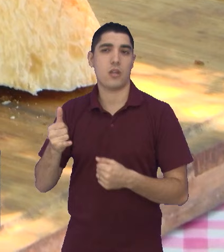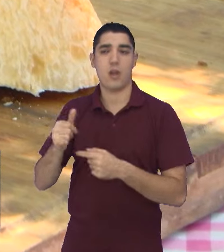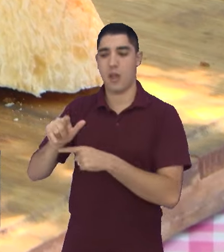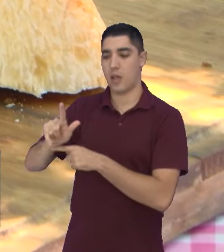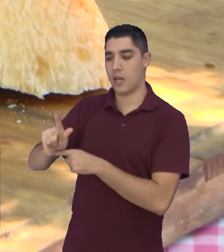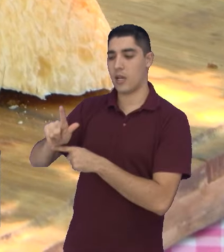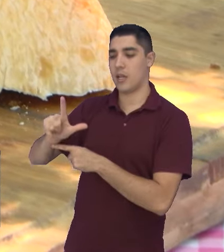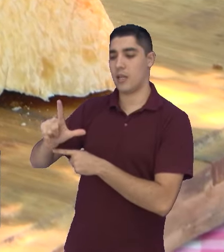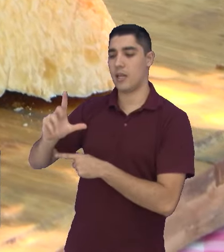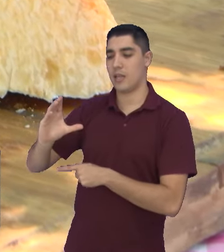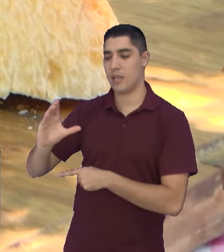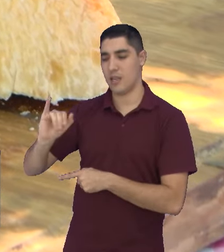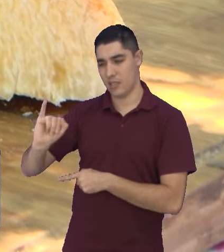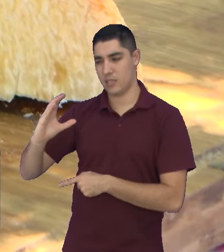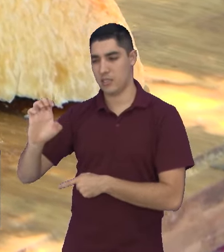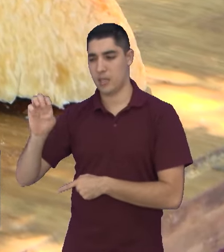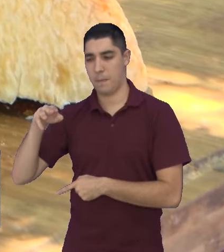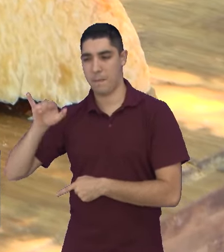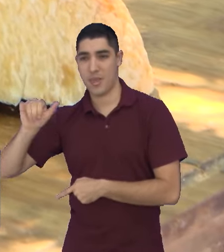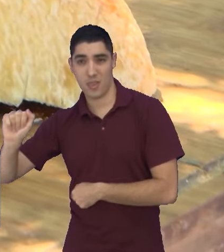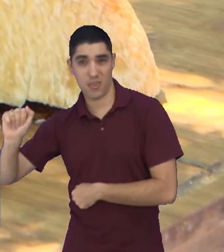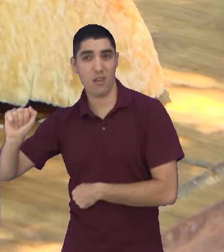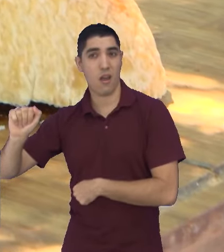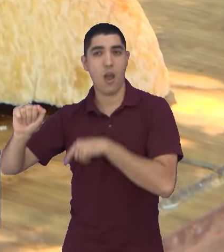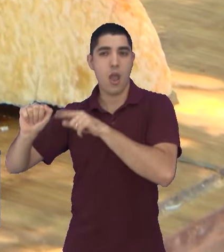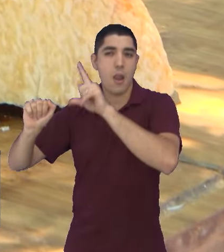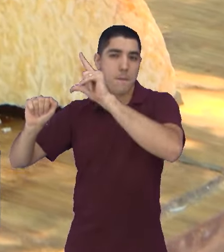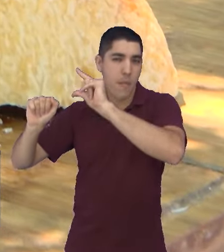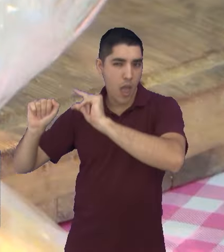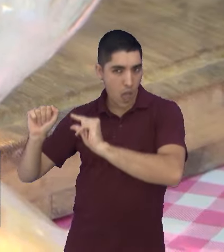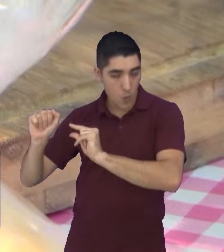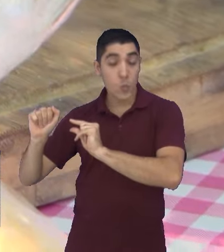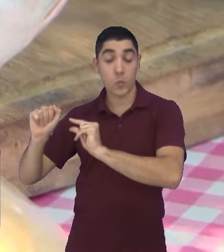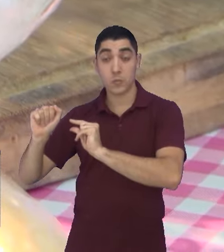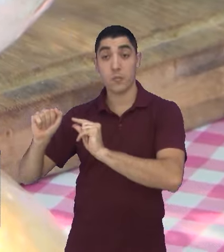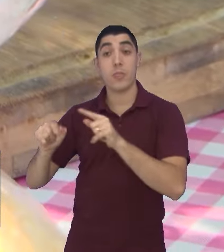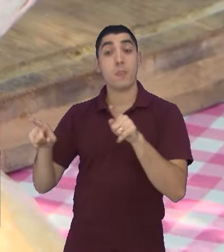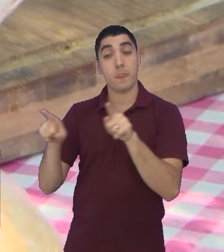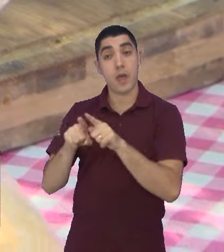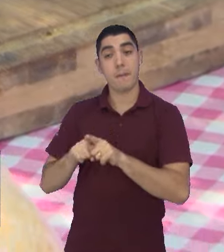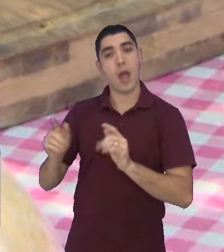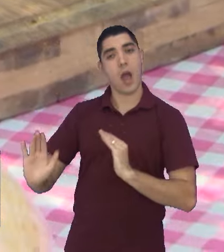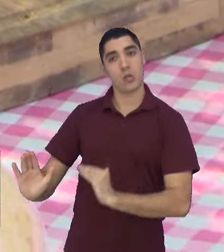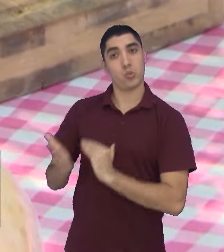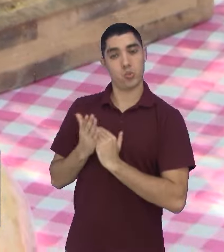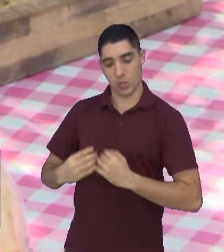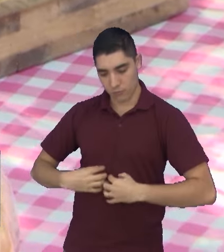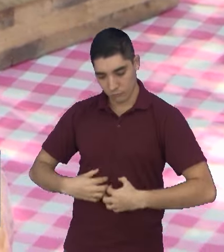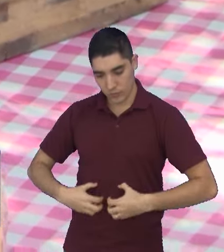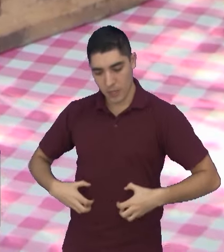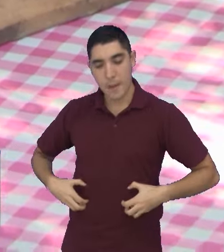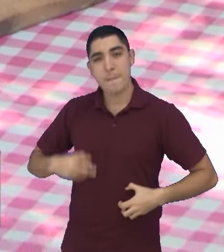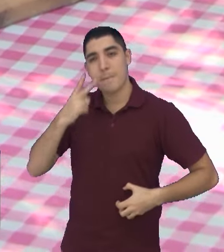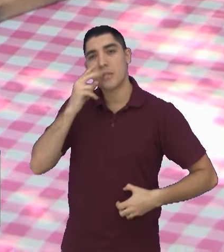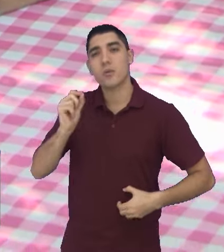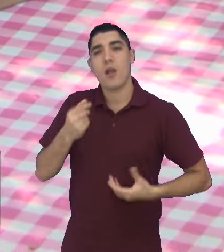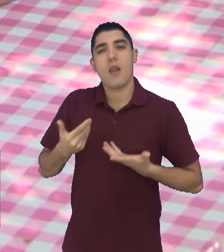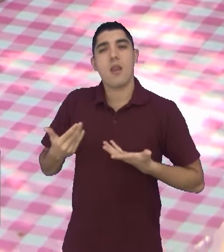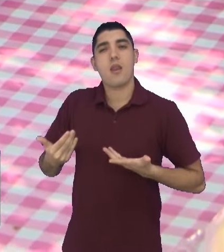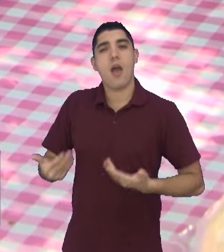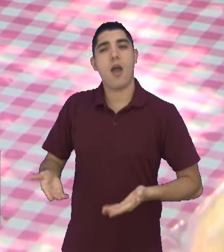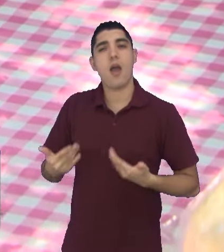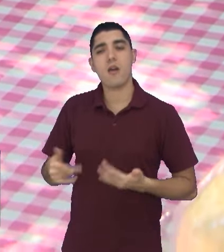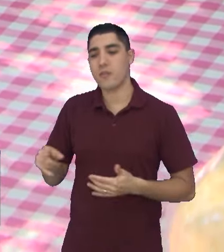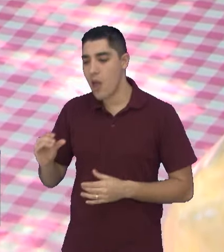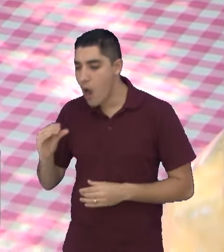E também, com isso, a absorção para o organismo acaba sendo mais leve. Ele acaba sendo um pão